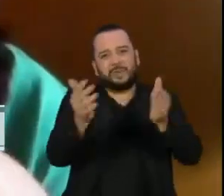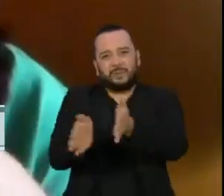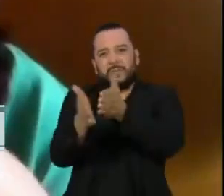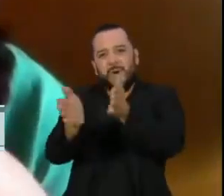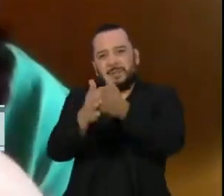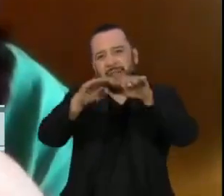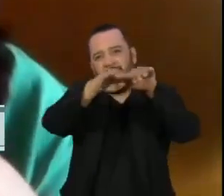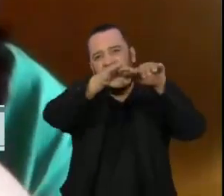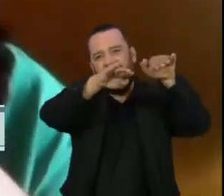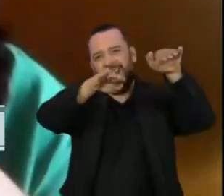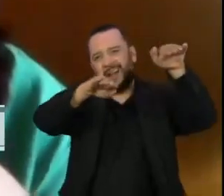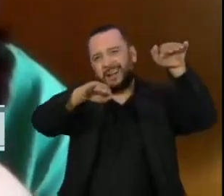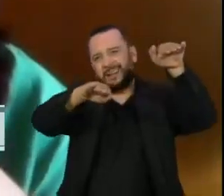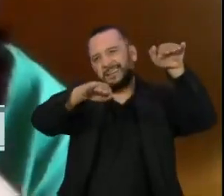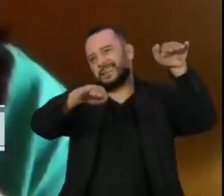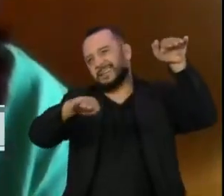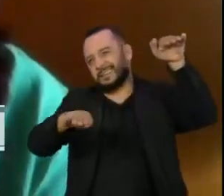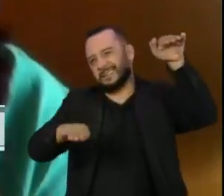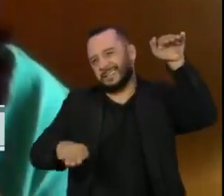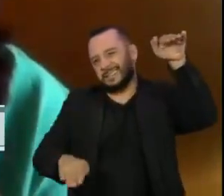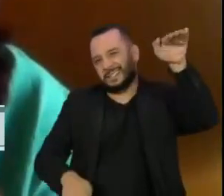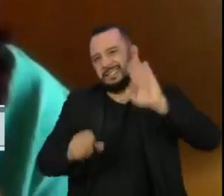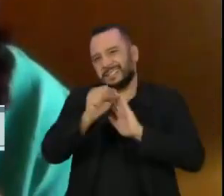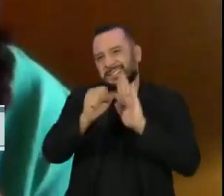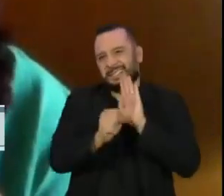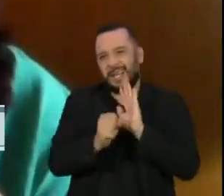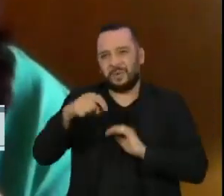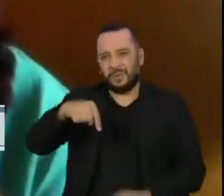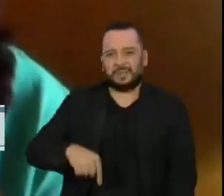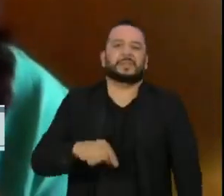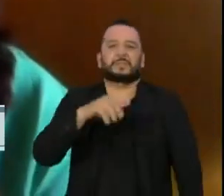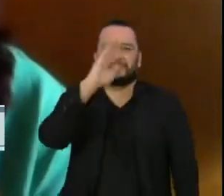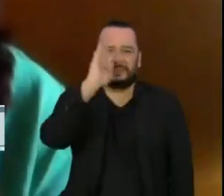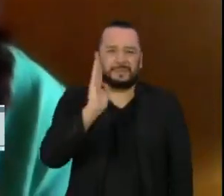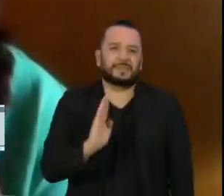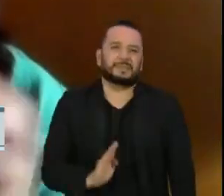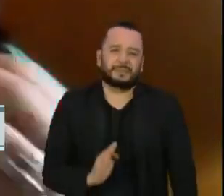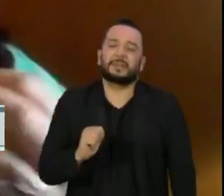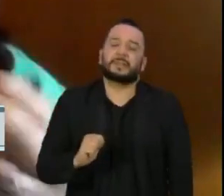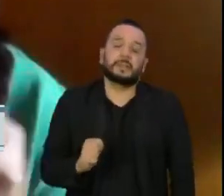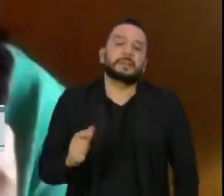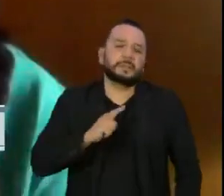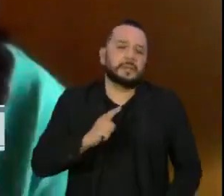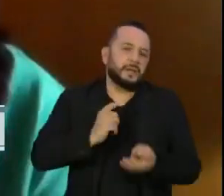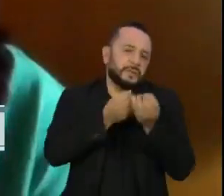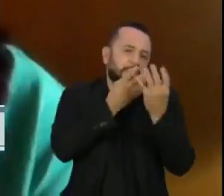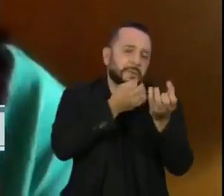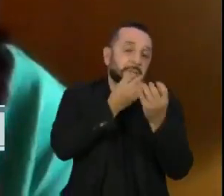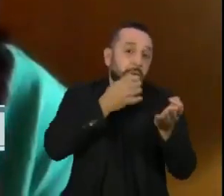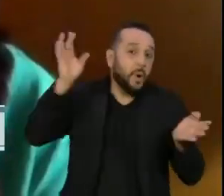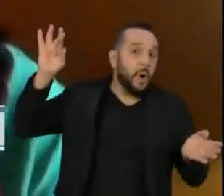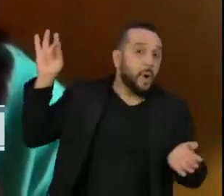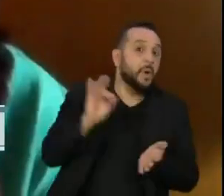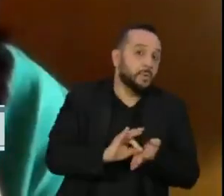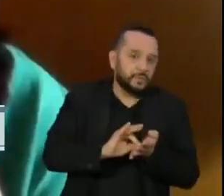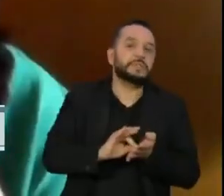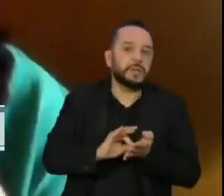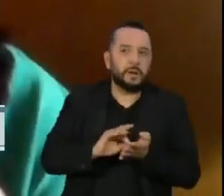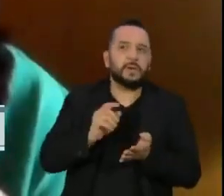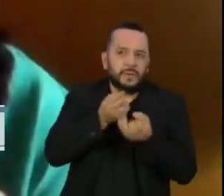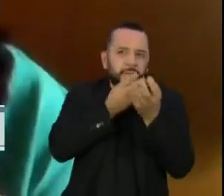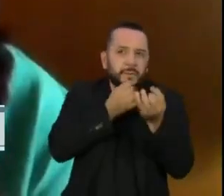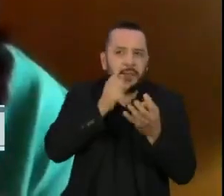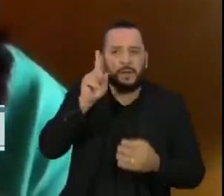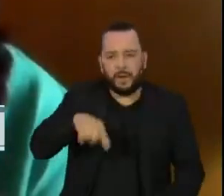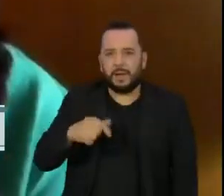estruturais e que se acumulam ao longo de séculos no país, né? Então, os dados principais e oficiais com que a gente trabalha são